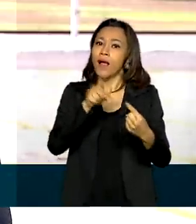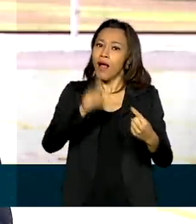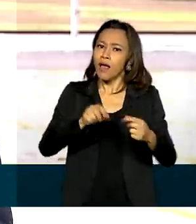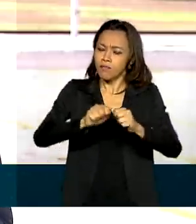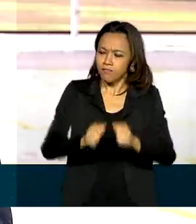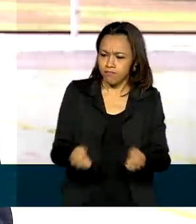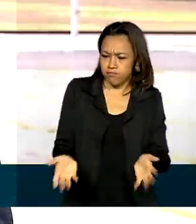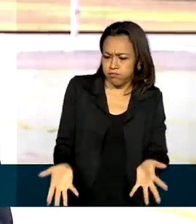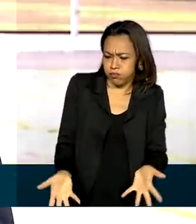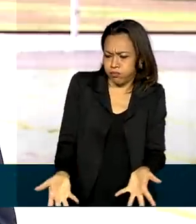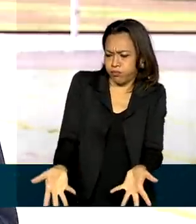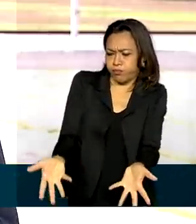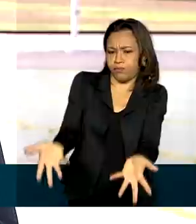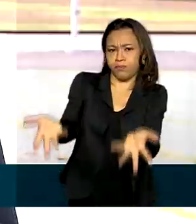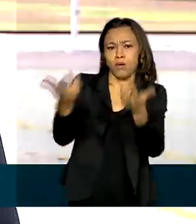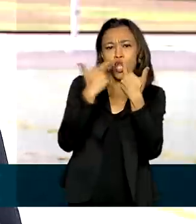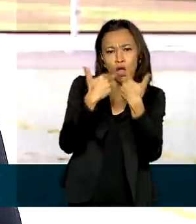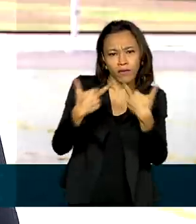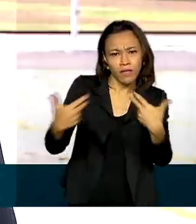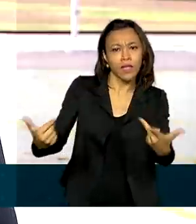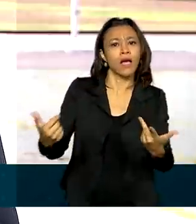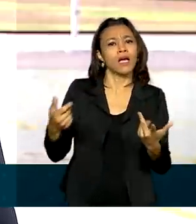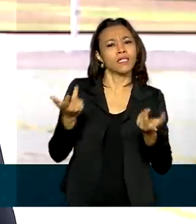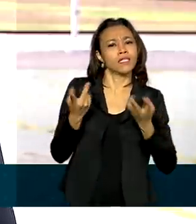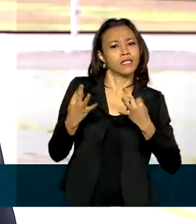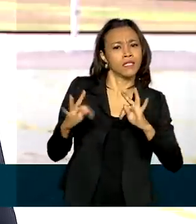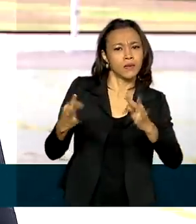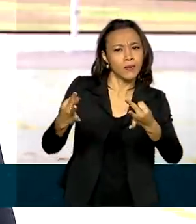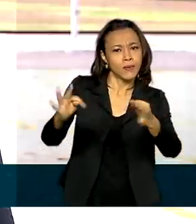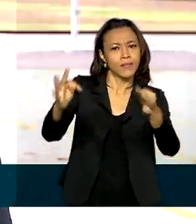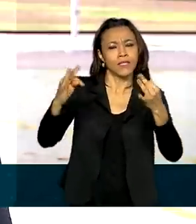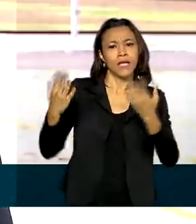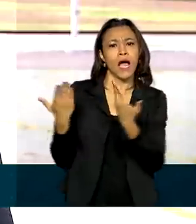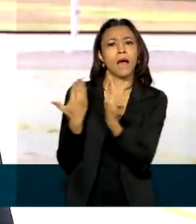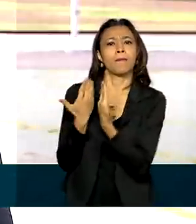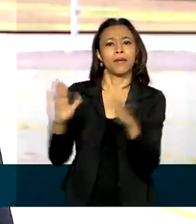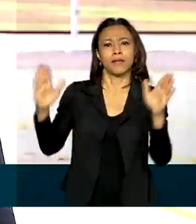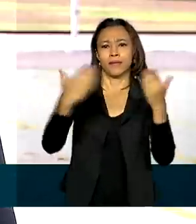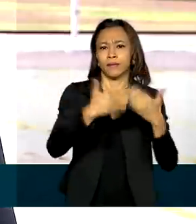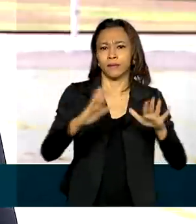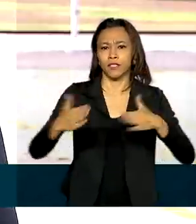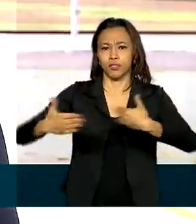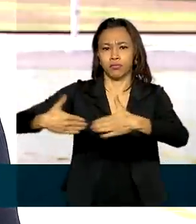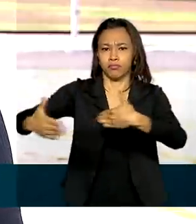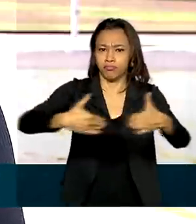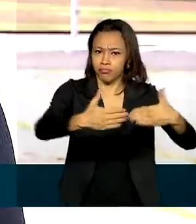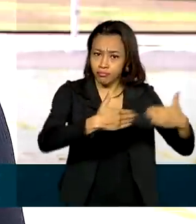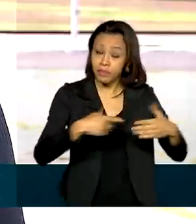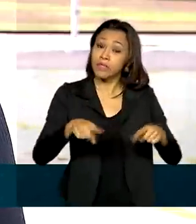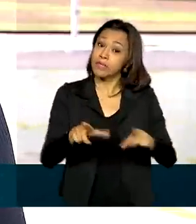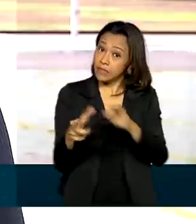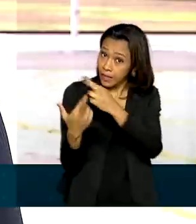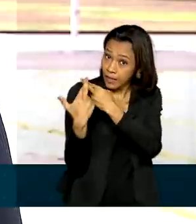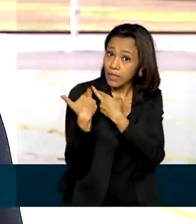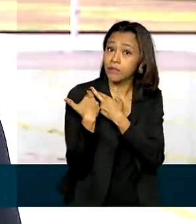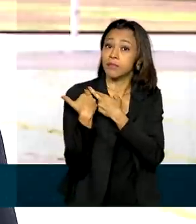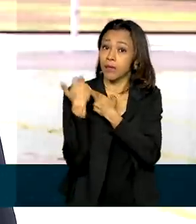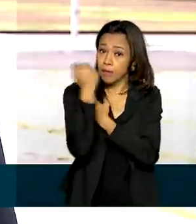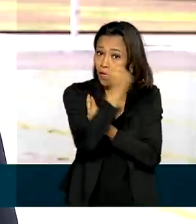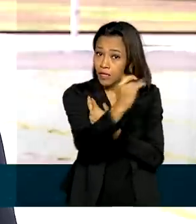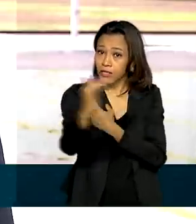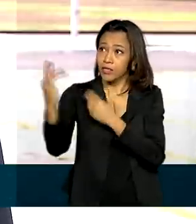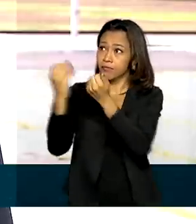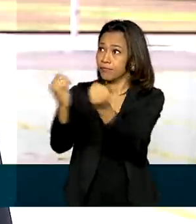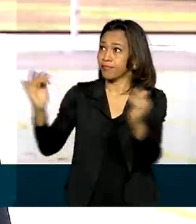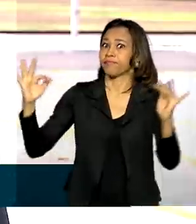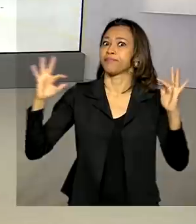setor com inovação e tecnologia, abertura de mercado e também responsabilidade ambiental. Volto com